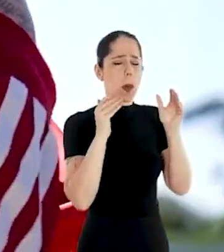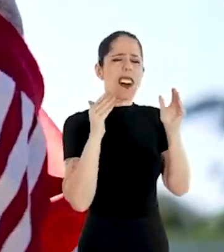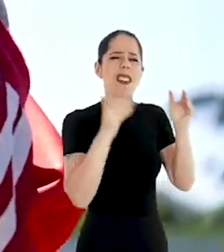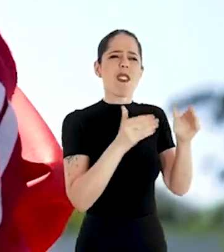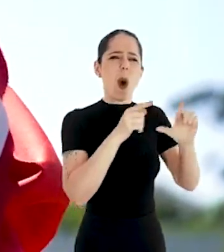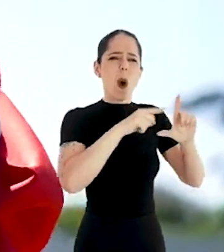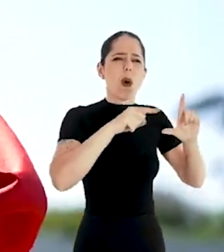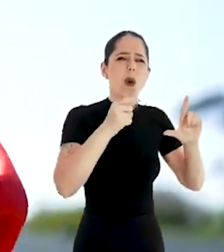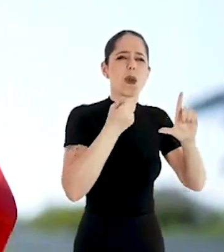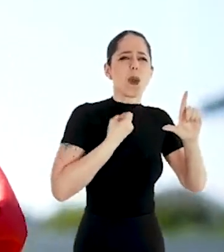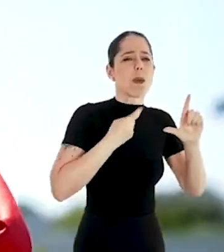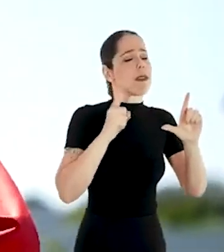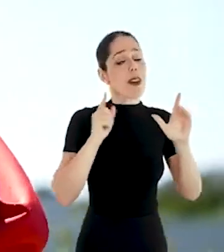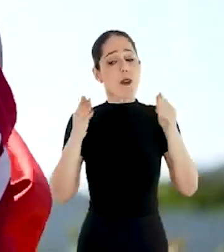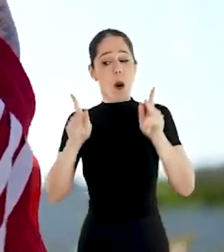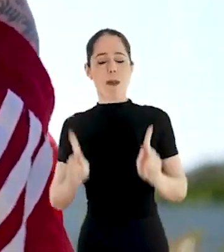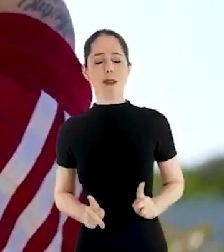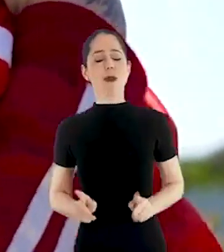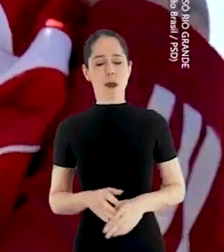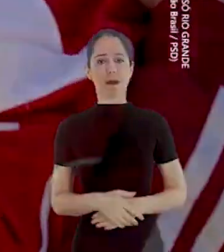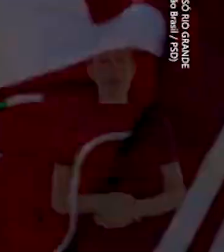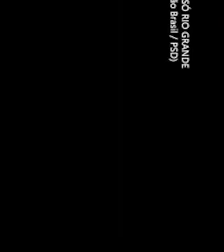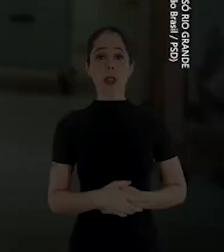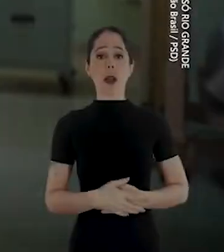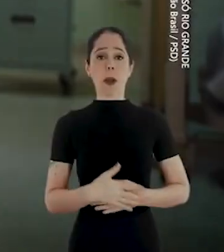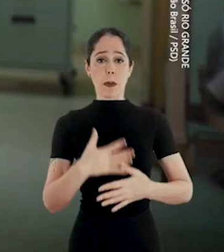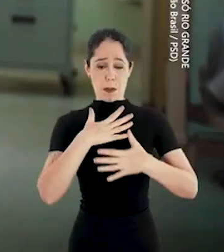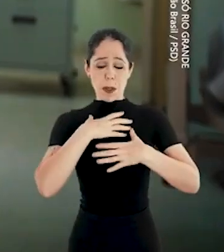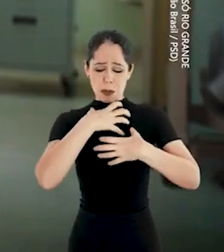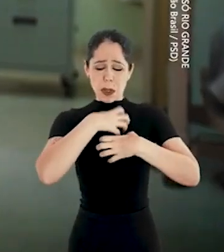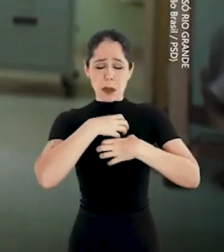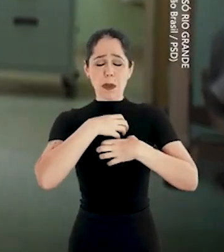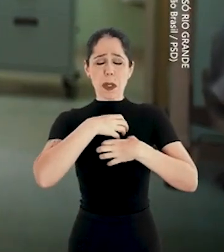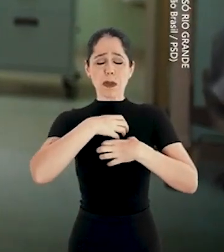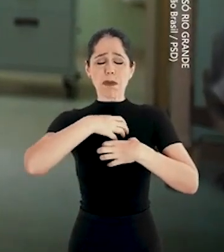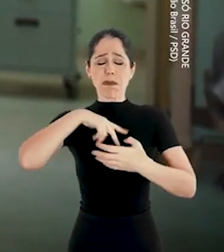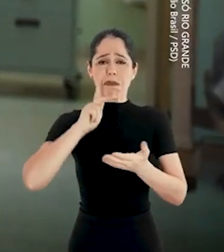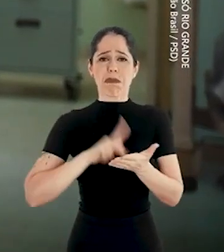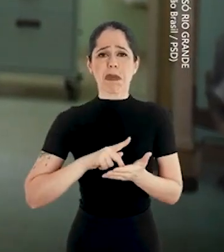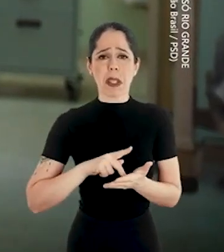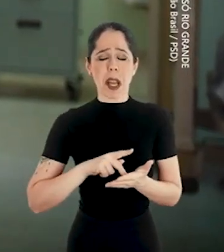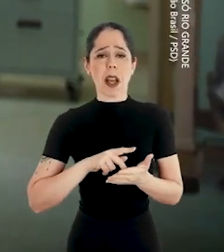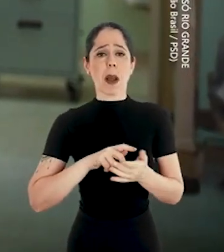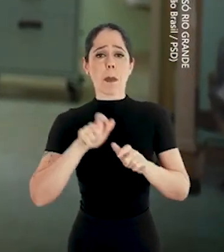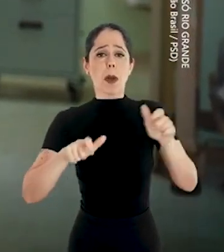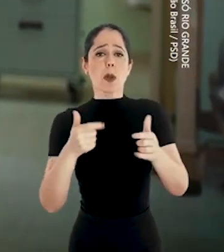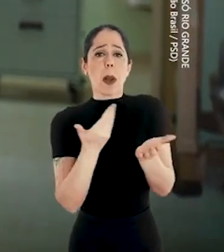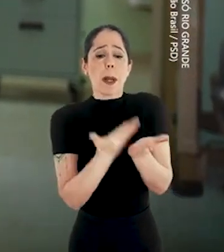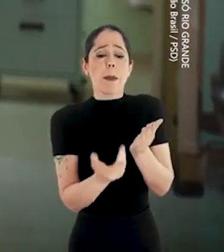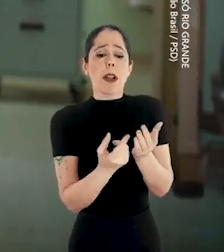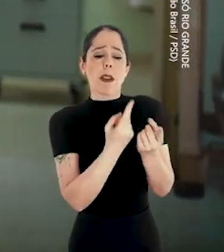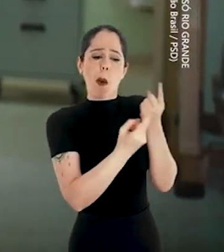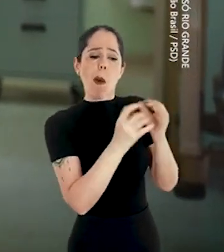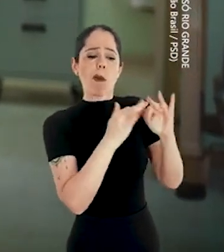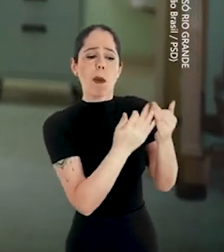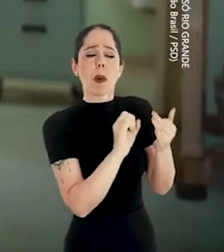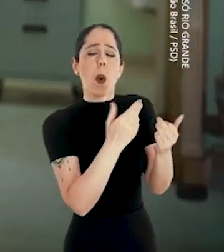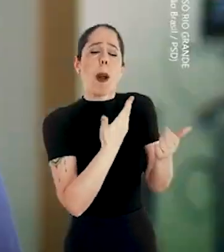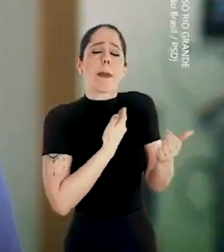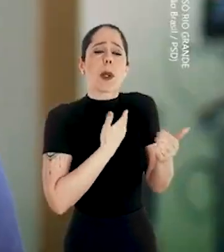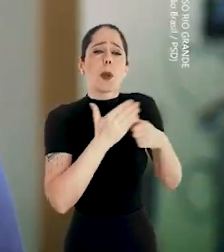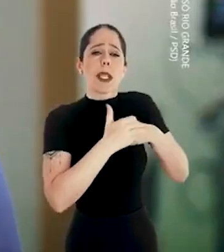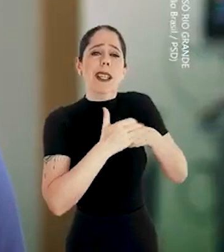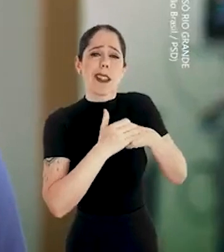importa, não com números, mas com pessoas. Meus sinceros sentimentos a quem perdeu um familiar ou um amigo querido na pandemia.